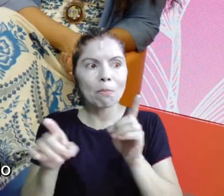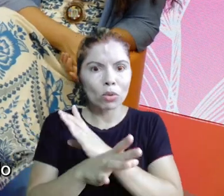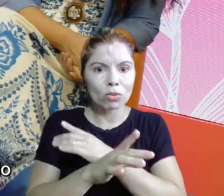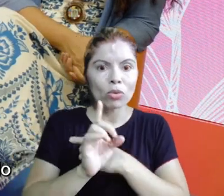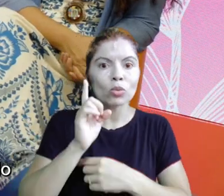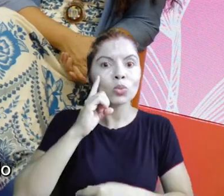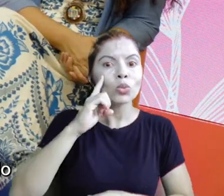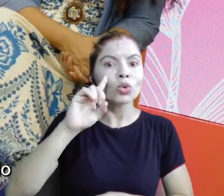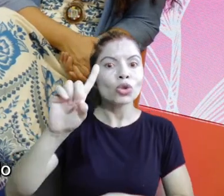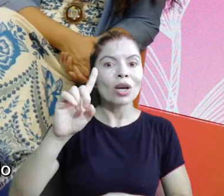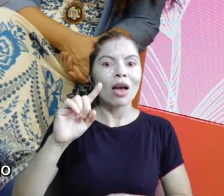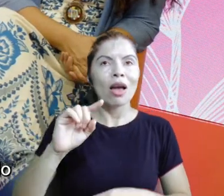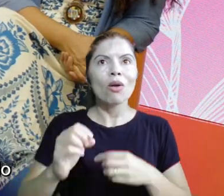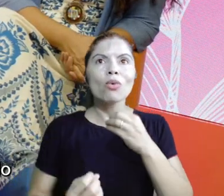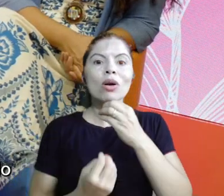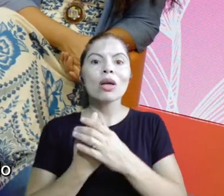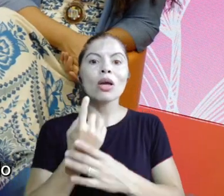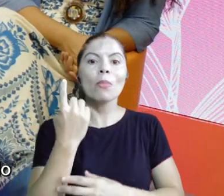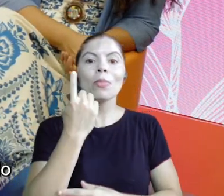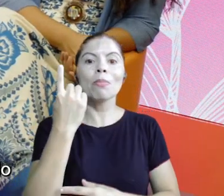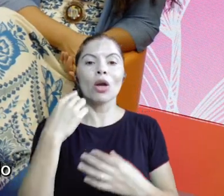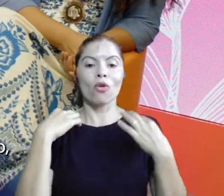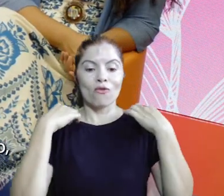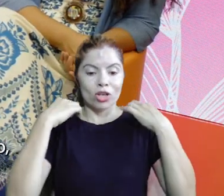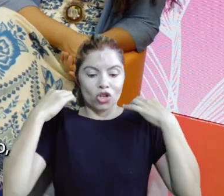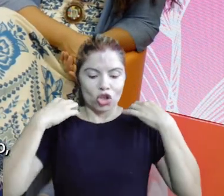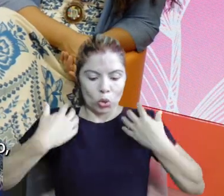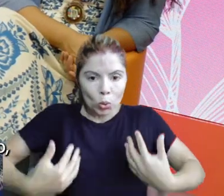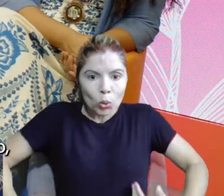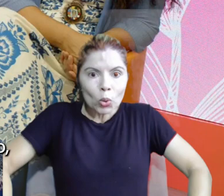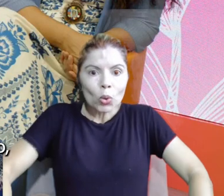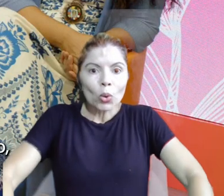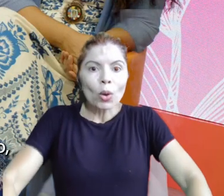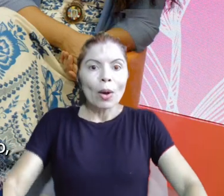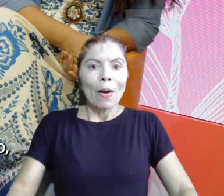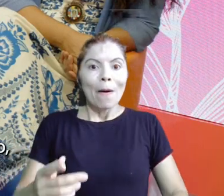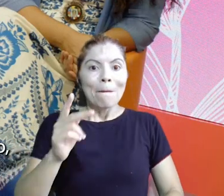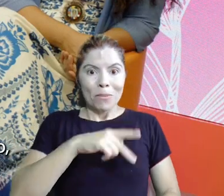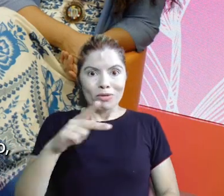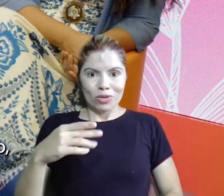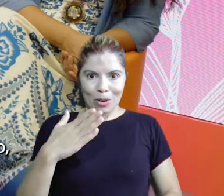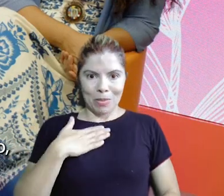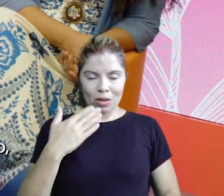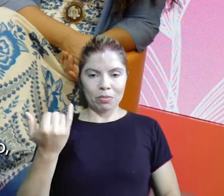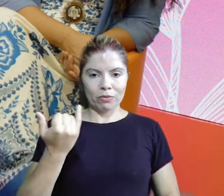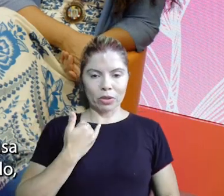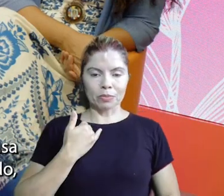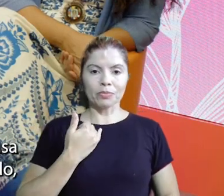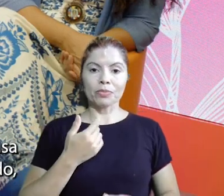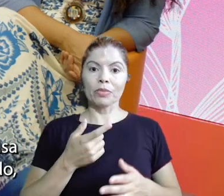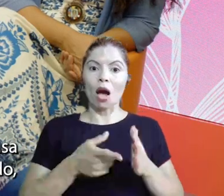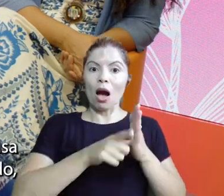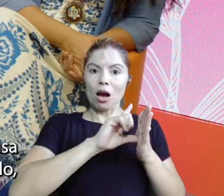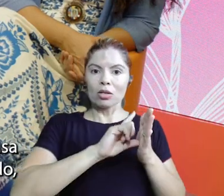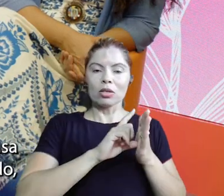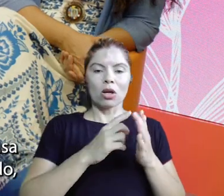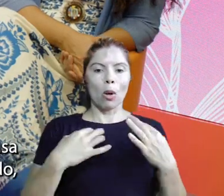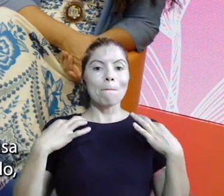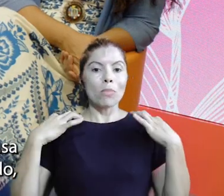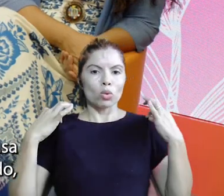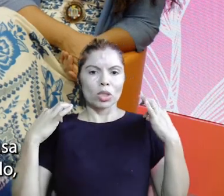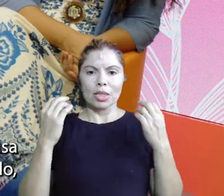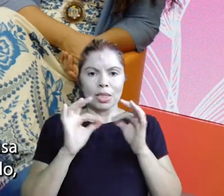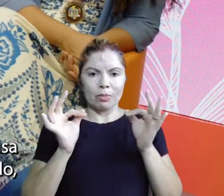e um dia eu fiz o meu primeiro vestido. E quando eu fiz o meu primeiro vestido, a minha professora falou assim, na verdade eu fiz o molde de uma